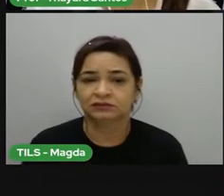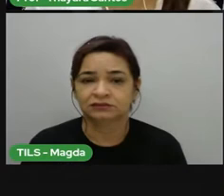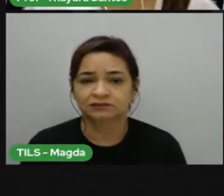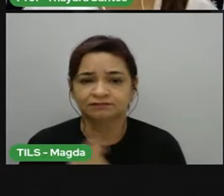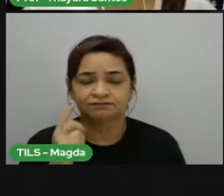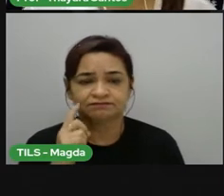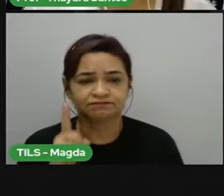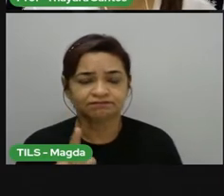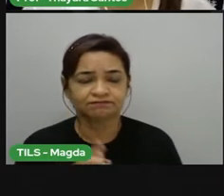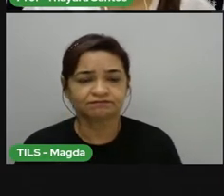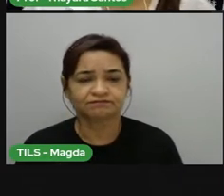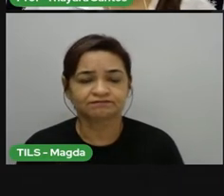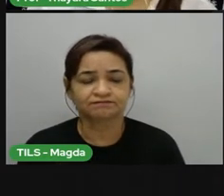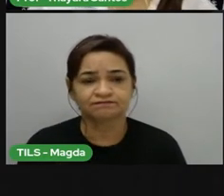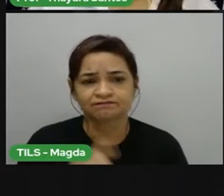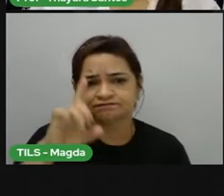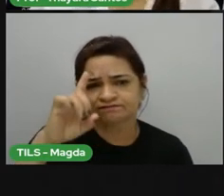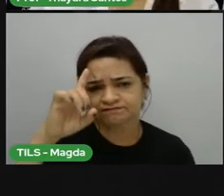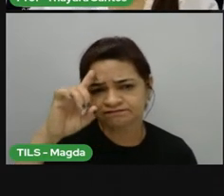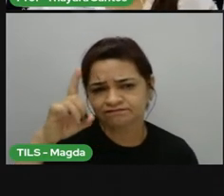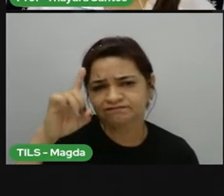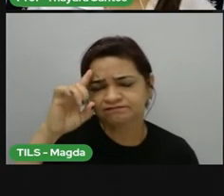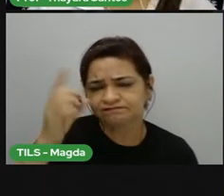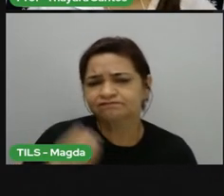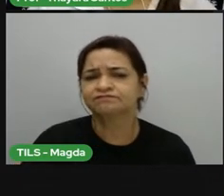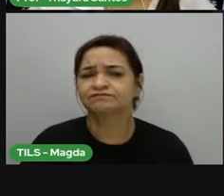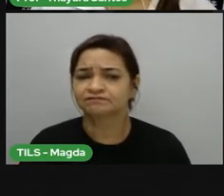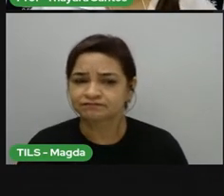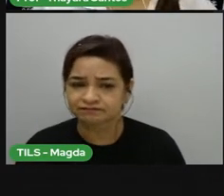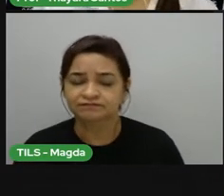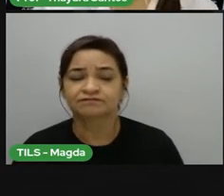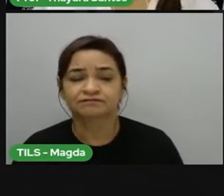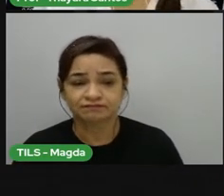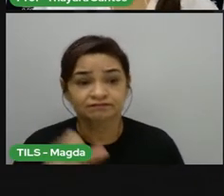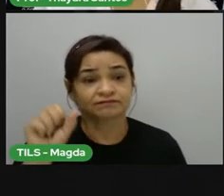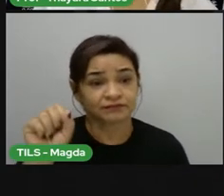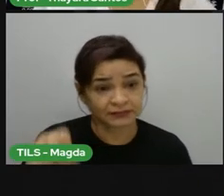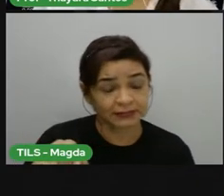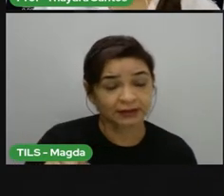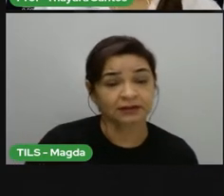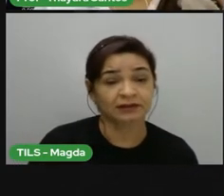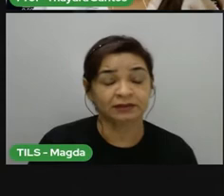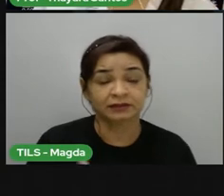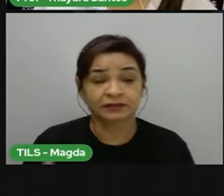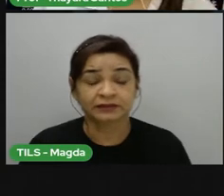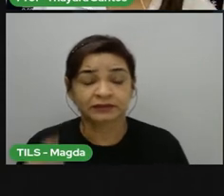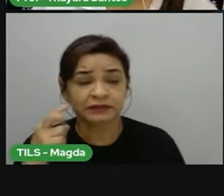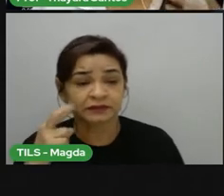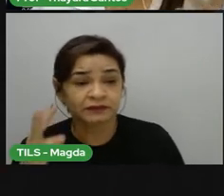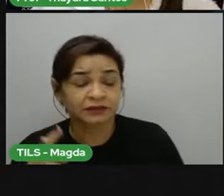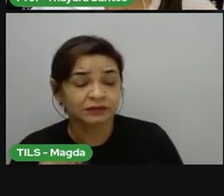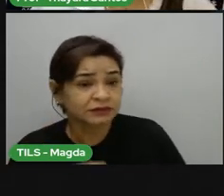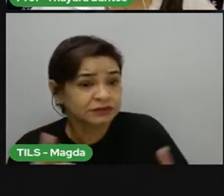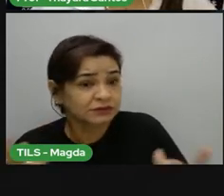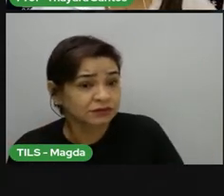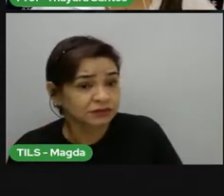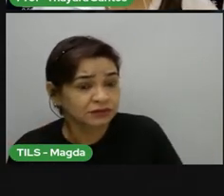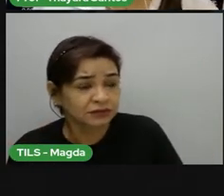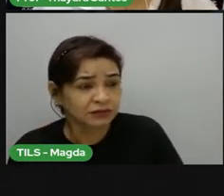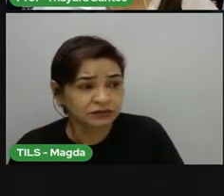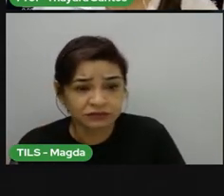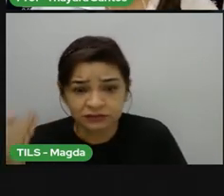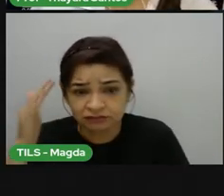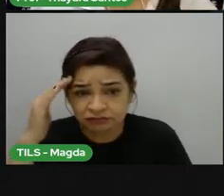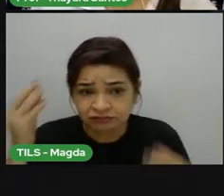Então, sim, gente. O clima interfere muito no nosso cotidiano. É ele que vai determinar muitas coisas que a gente nem percebe